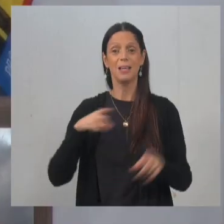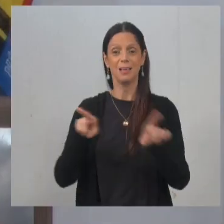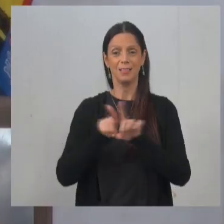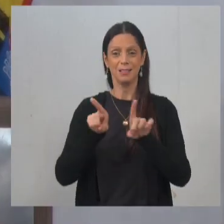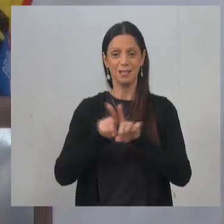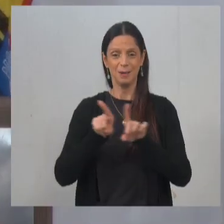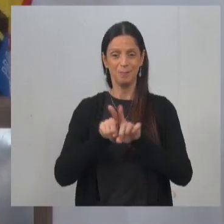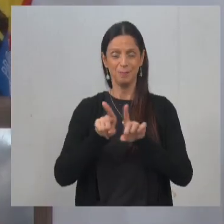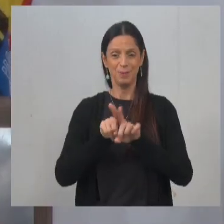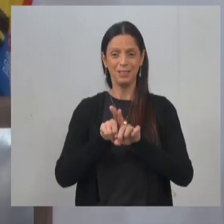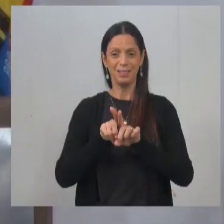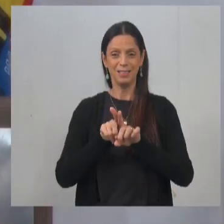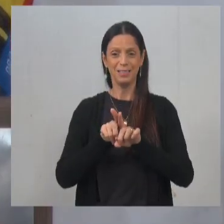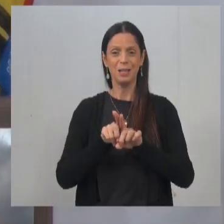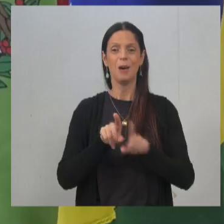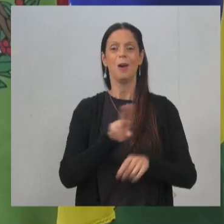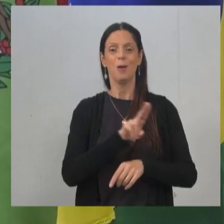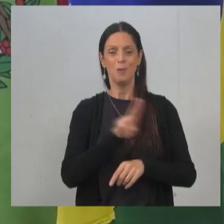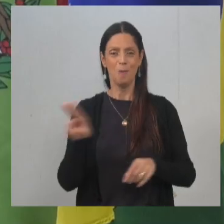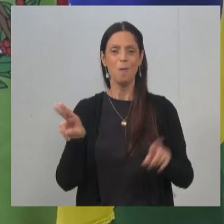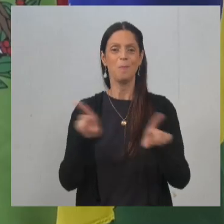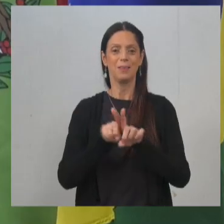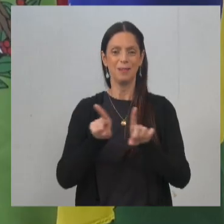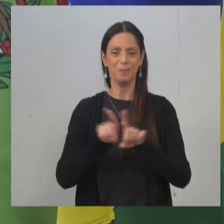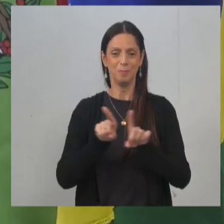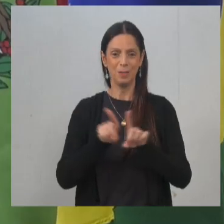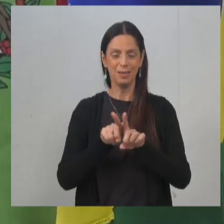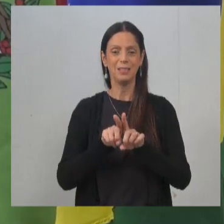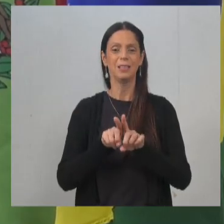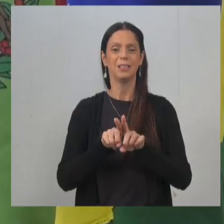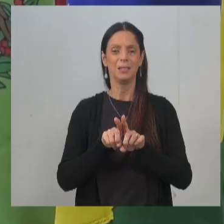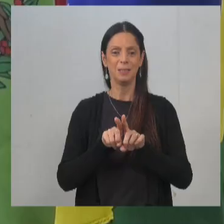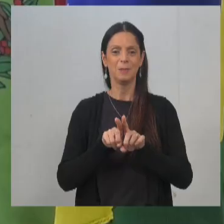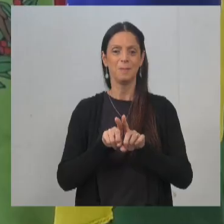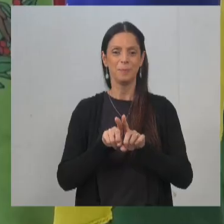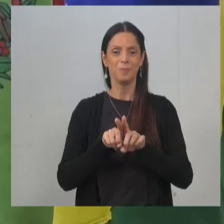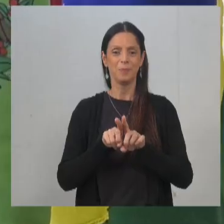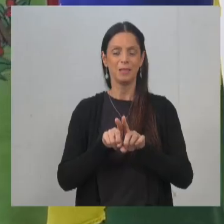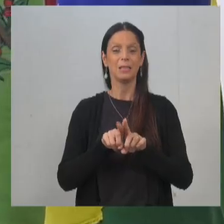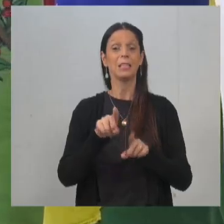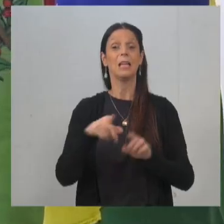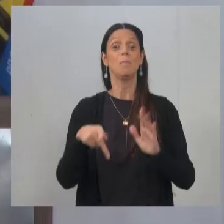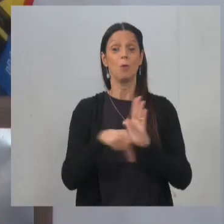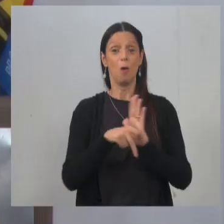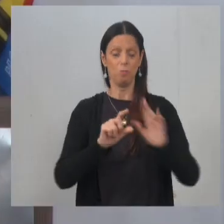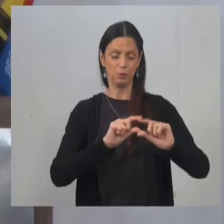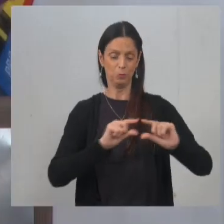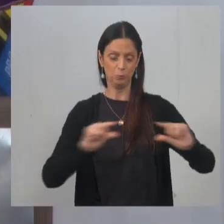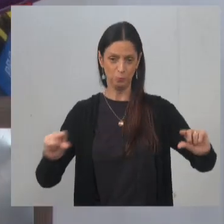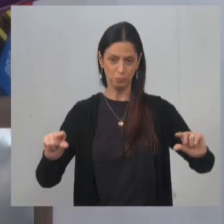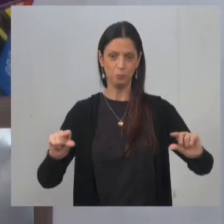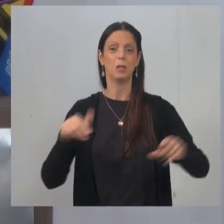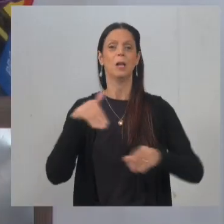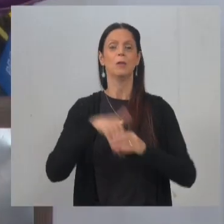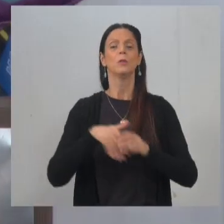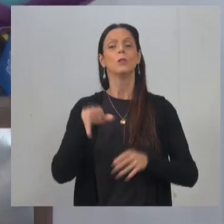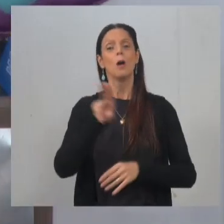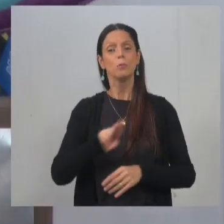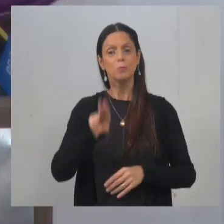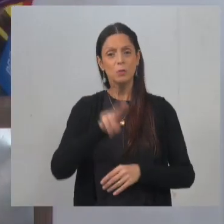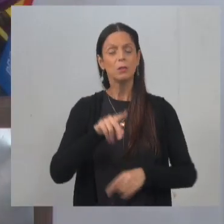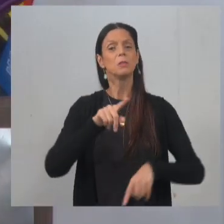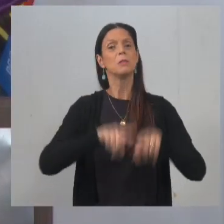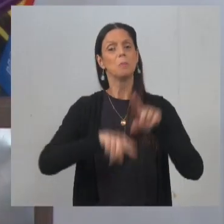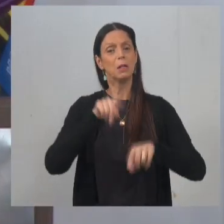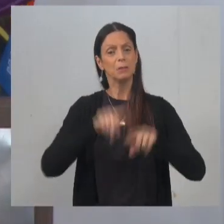a nomenclatura, questão da identificação perante a justiça eleitoral. Então a gente está reutilizando esses materiais